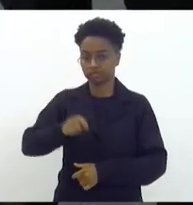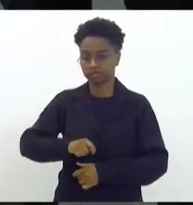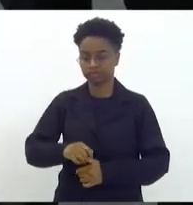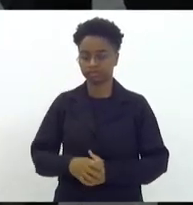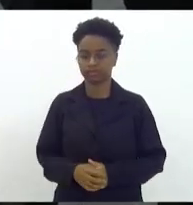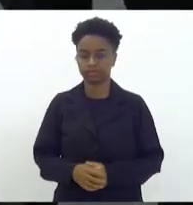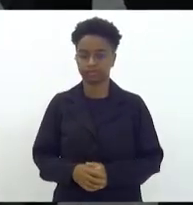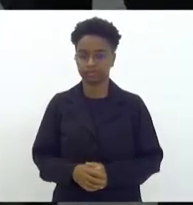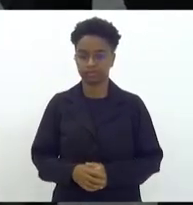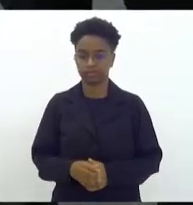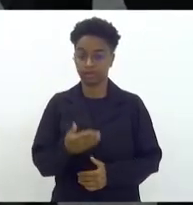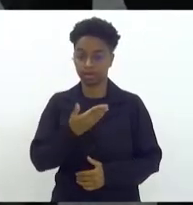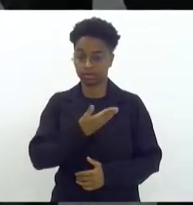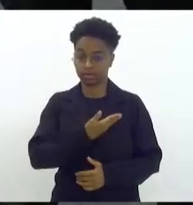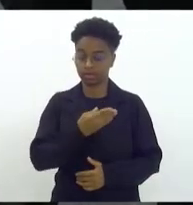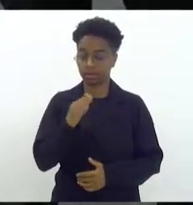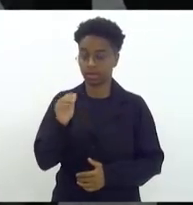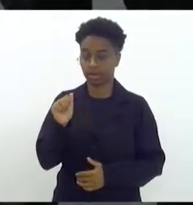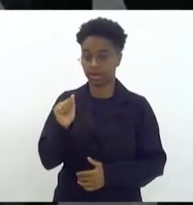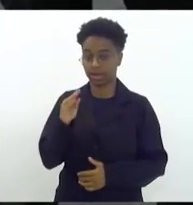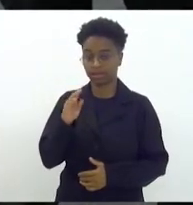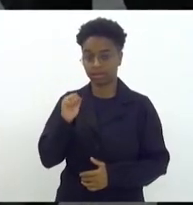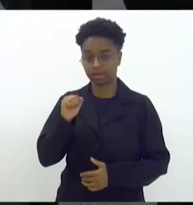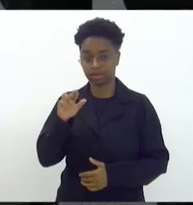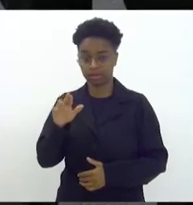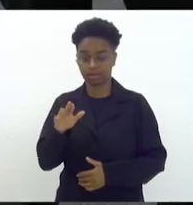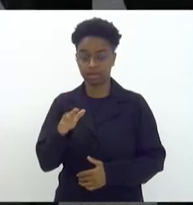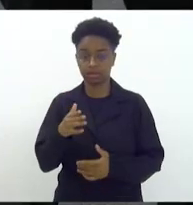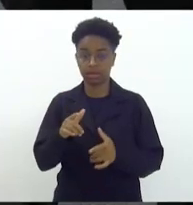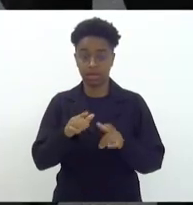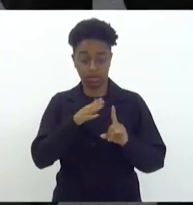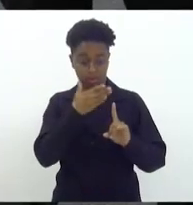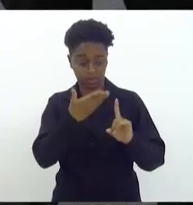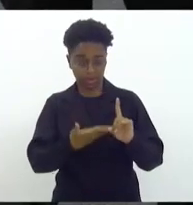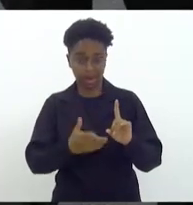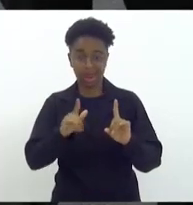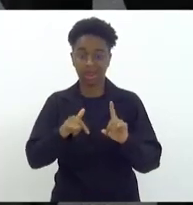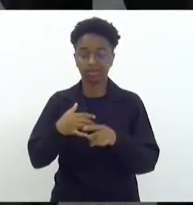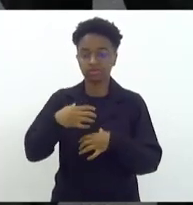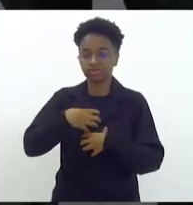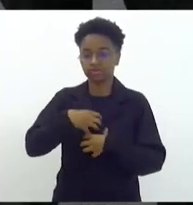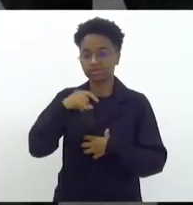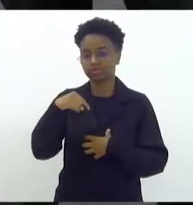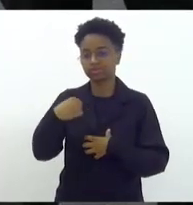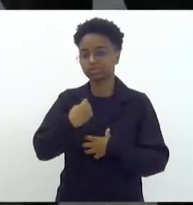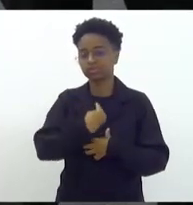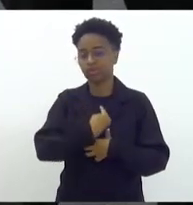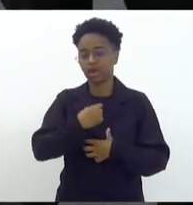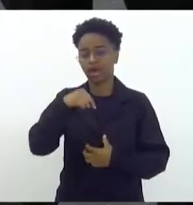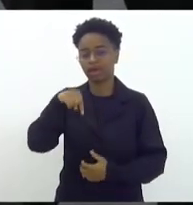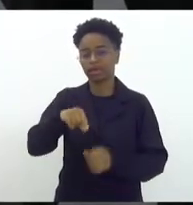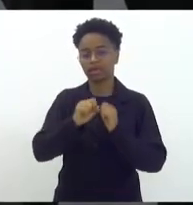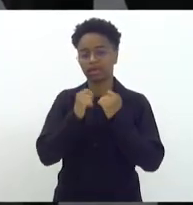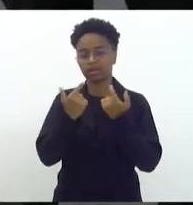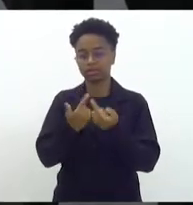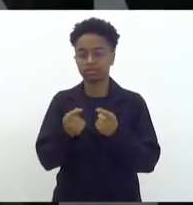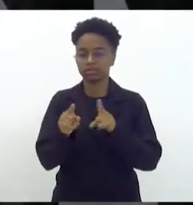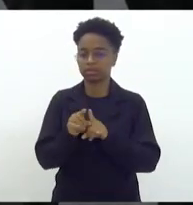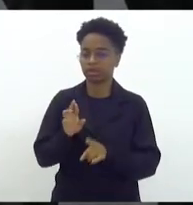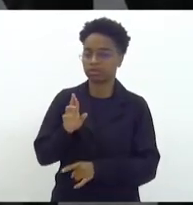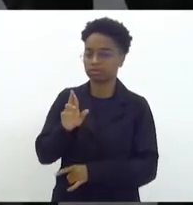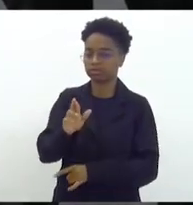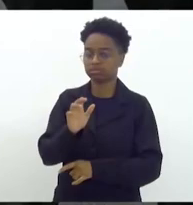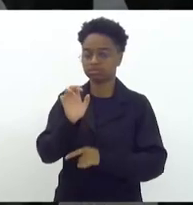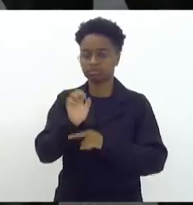Amigo Abner, essa comenda é uma maneira dessa Casa, em nome do nosso Estado do Rio de Janeiro, de